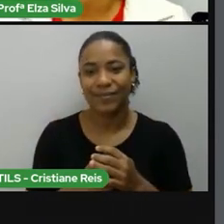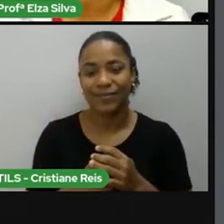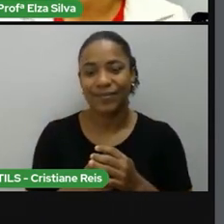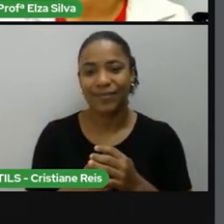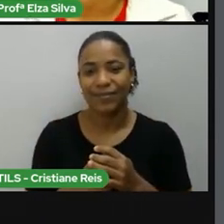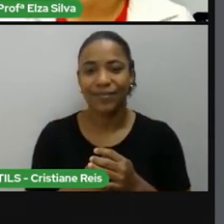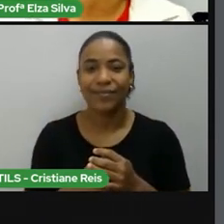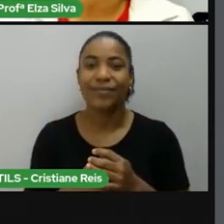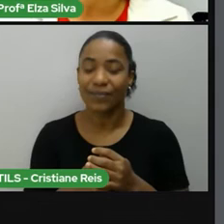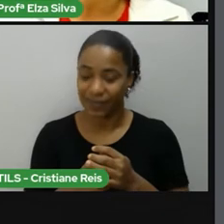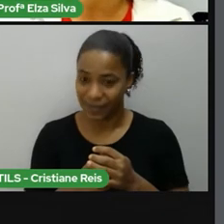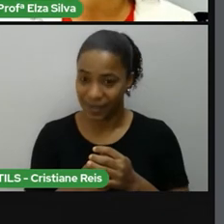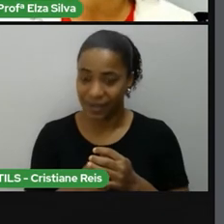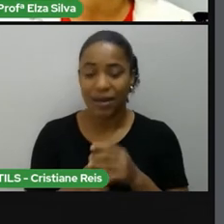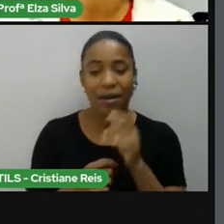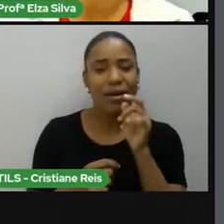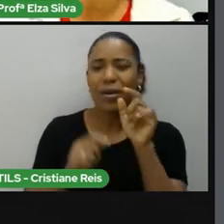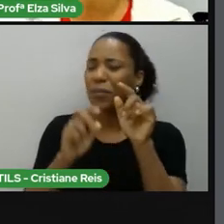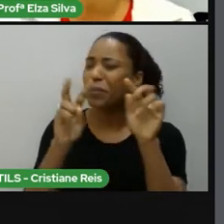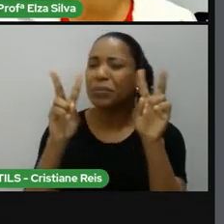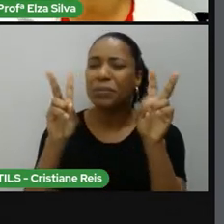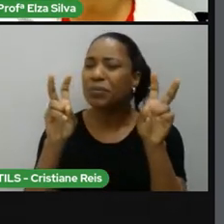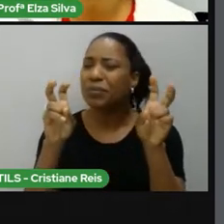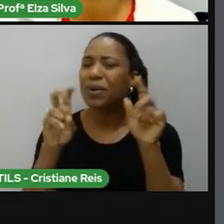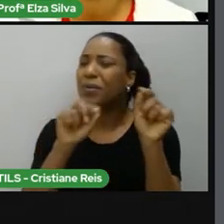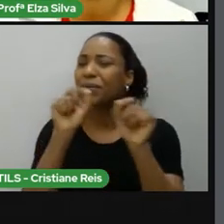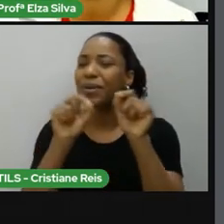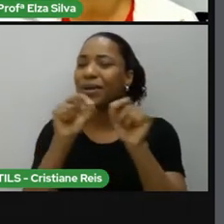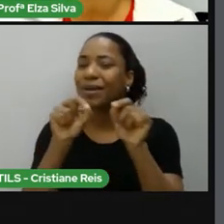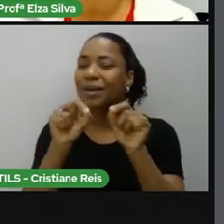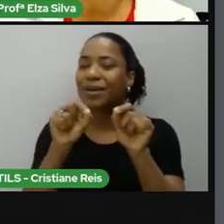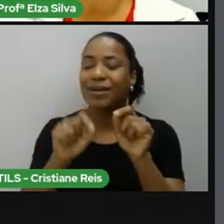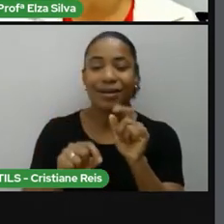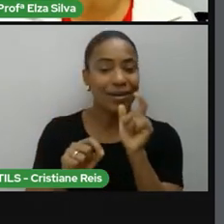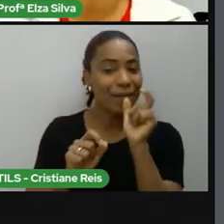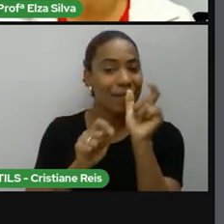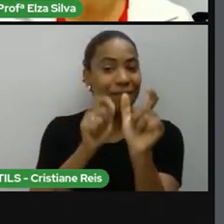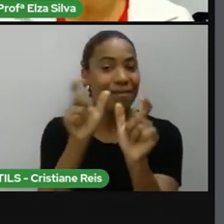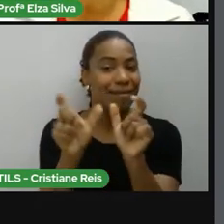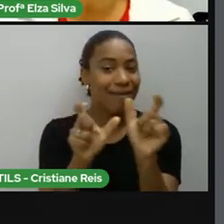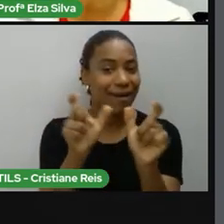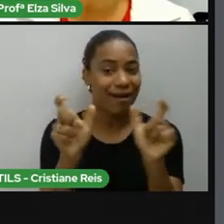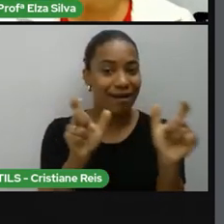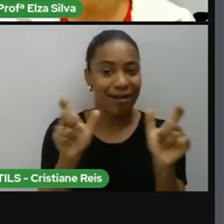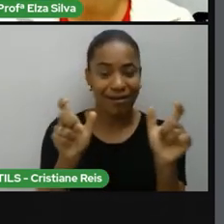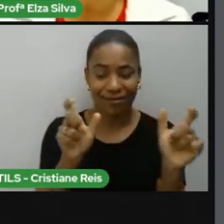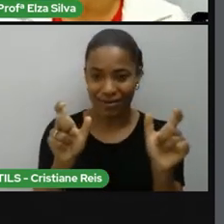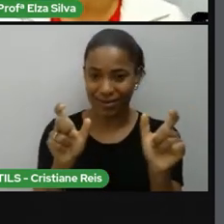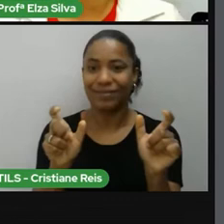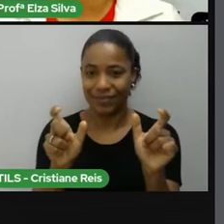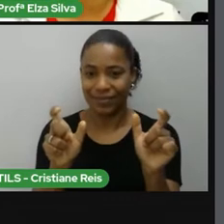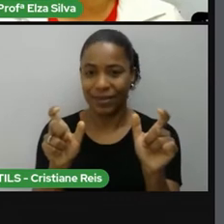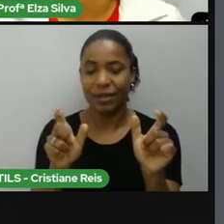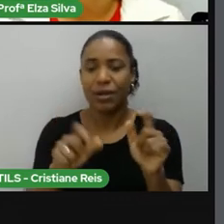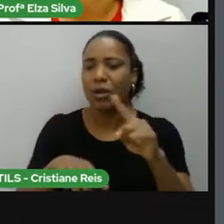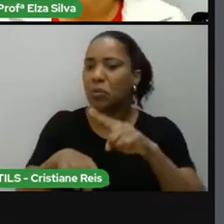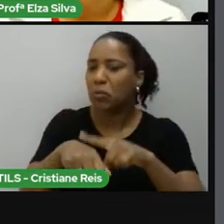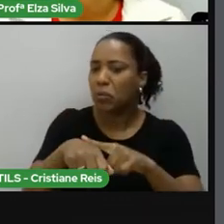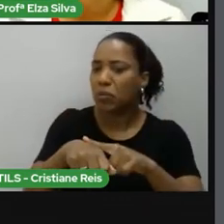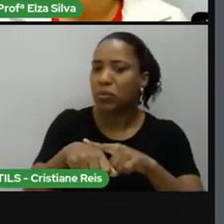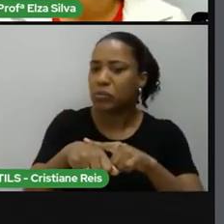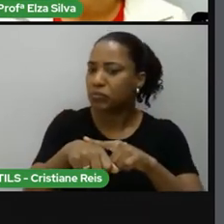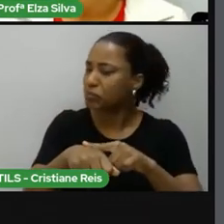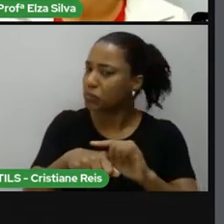time expressions são palavrinhas, são expressões que indicam para a gente o tempo em que a ação ocorreu.